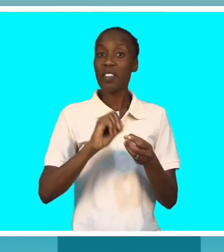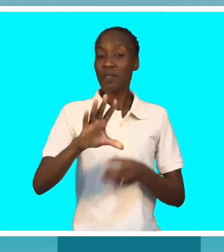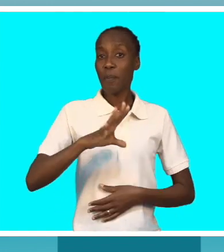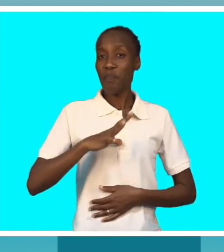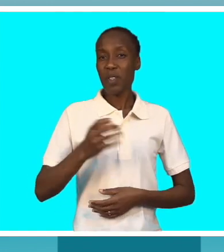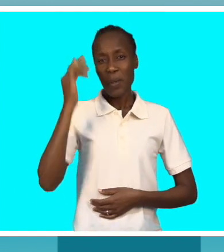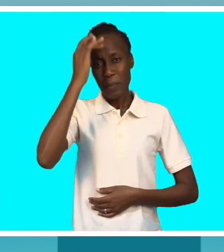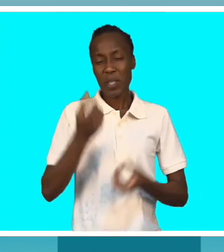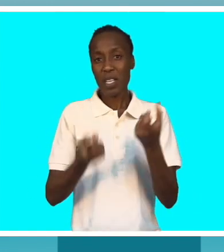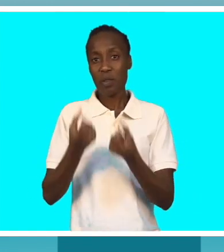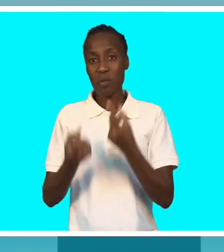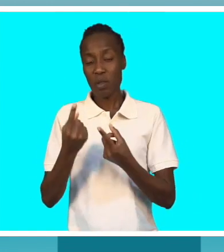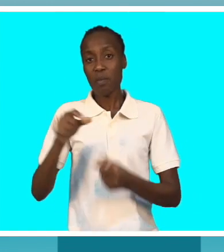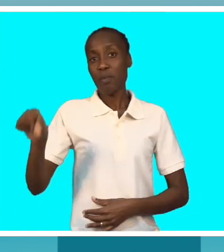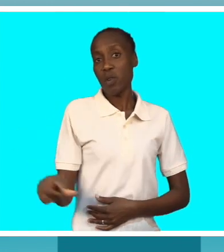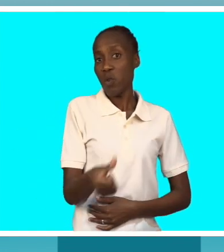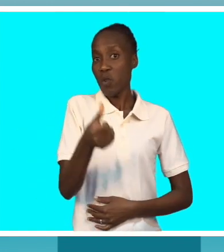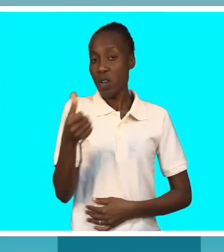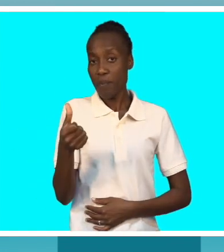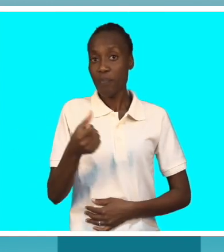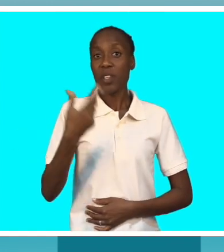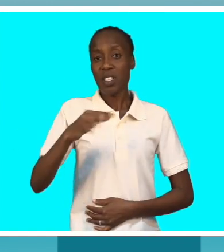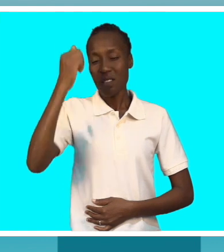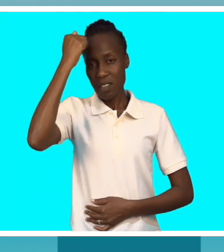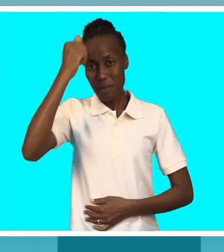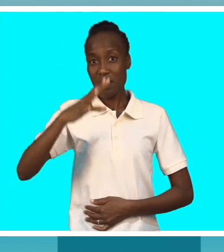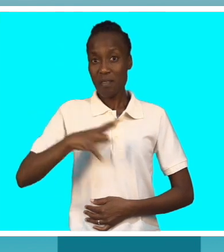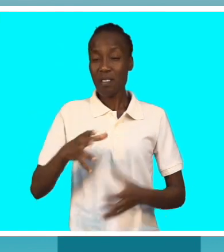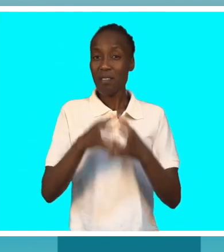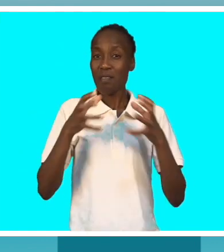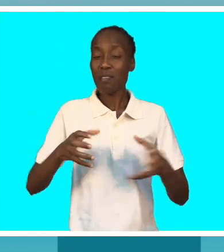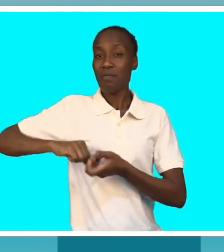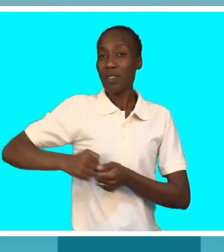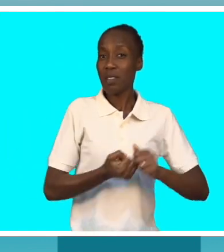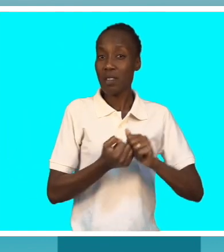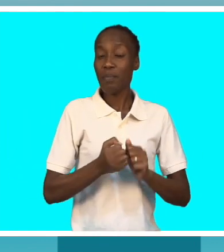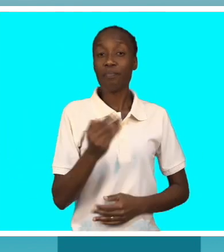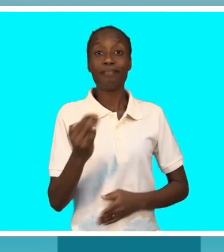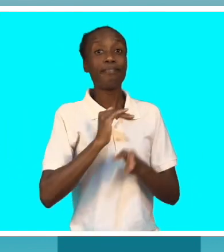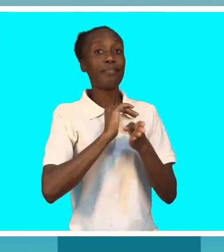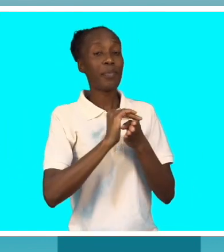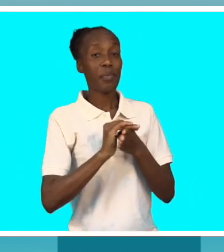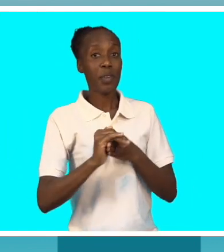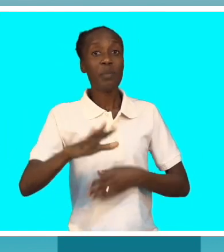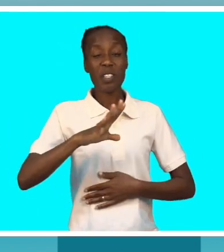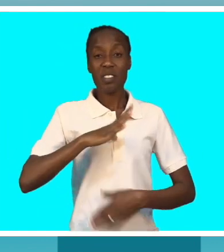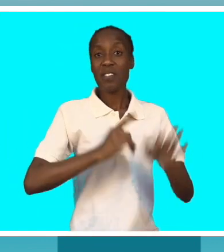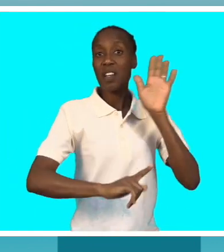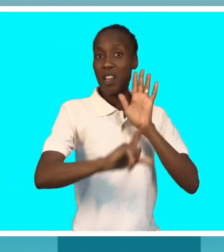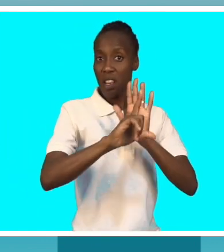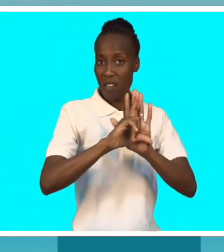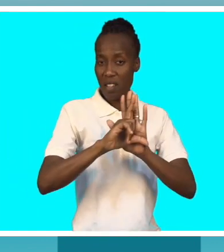melhorar, embora nós sabemos que ainda temos grandes desafios no que diz respeito à implementação, mas havendo um instrumento já é